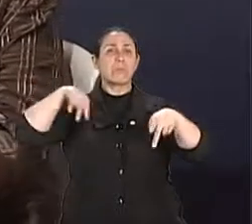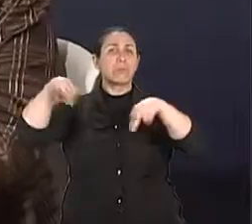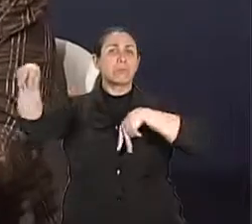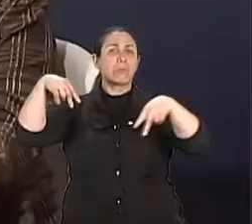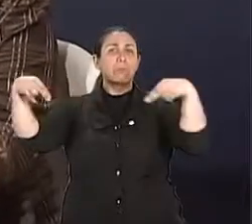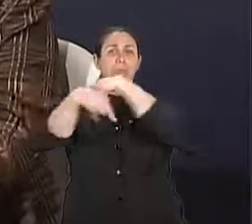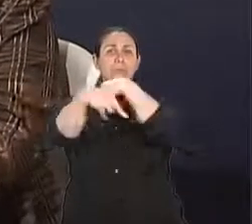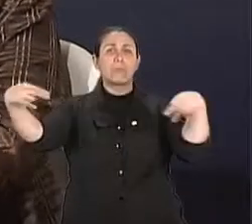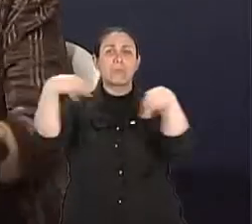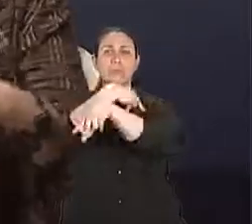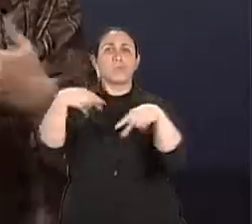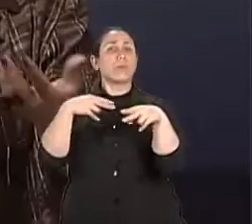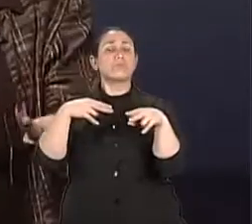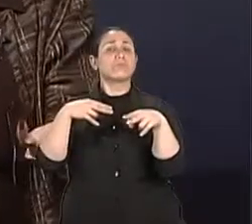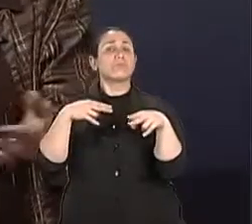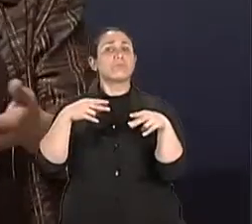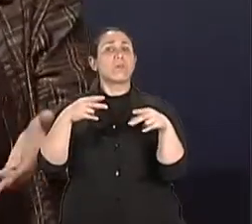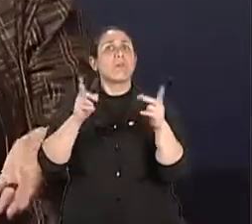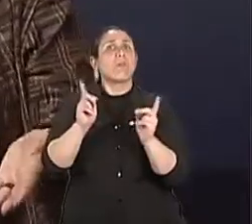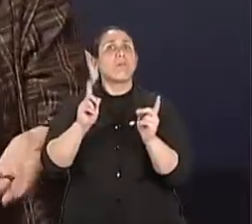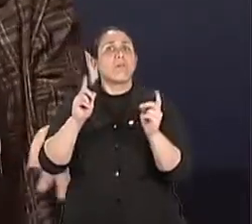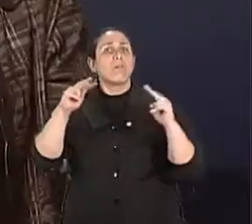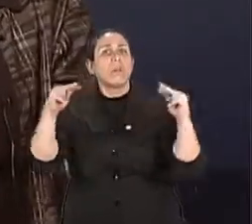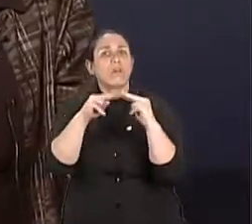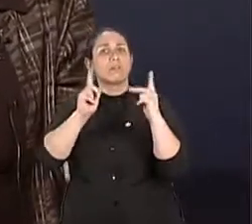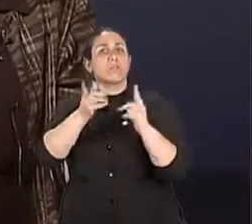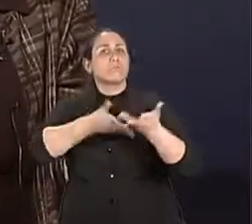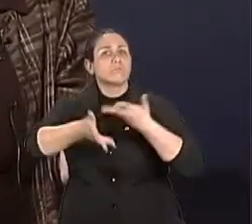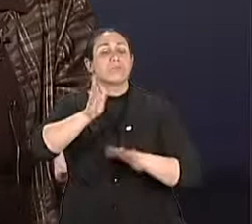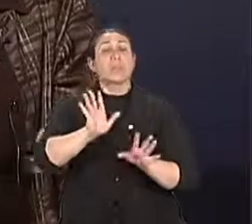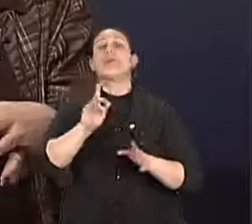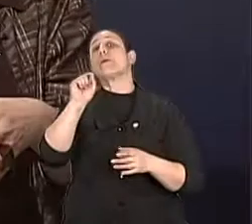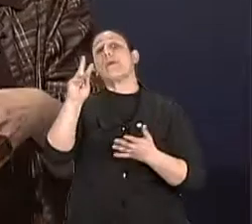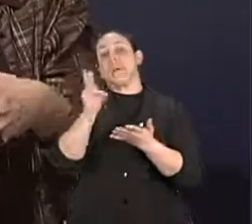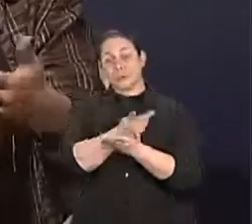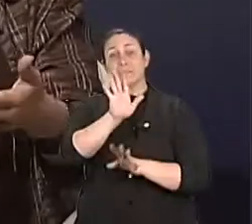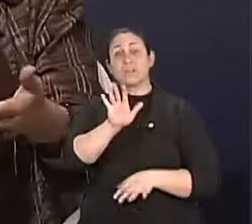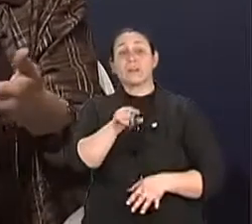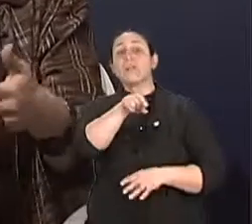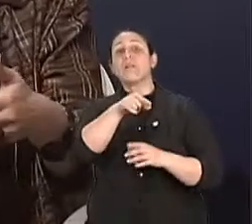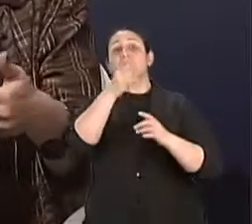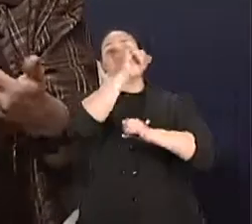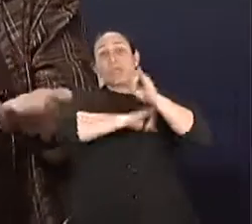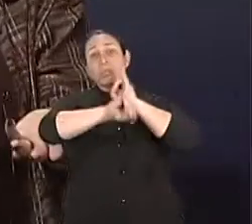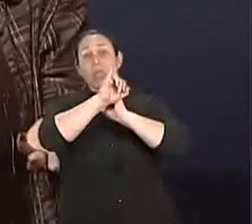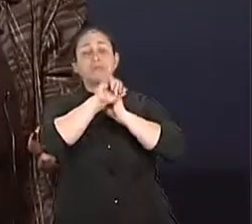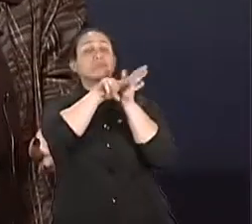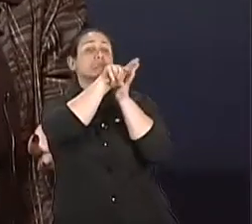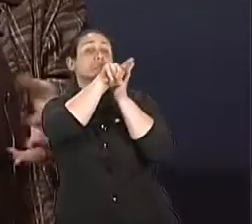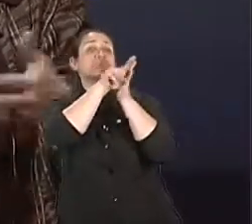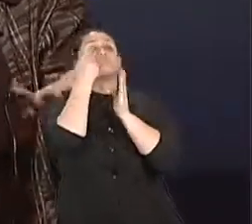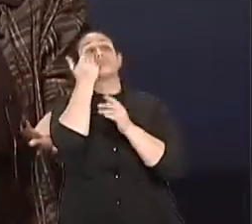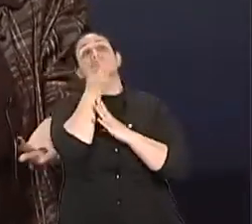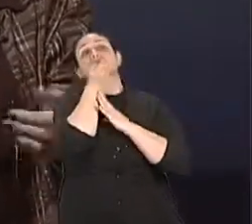vivendo no mesmo local. E daí eles começam, a tem a facilidade da internet, né? Vão procurar um outro